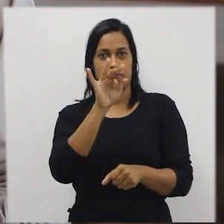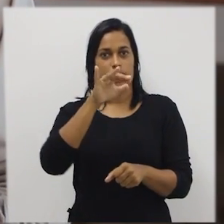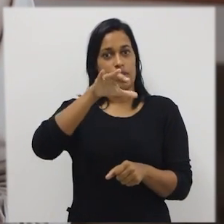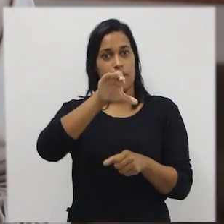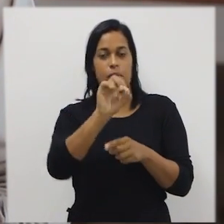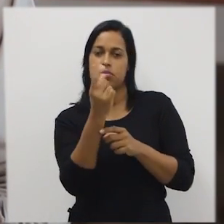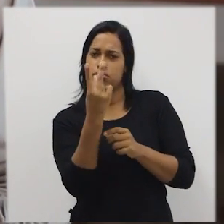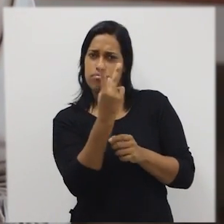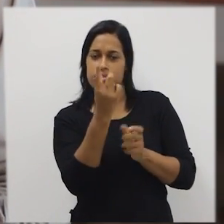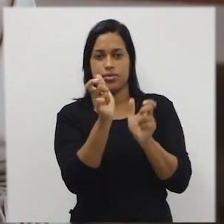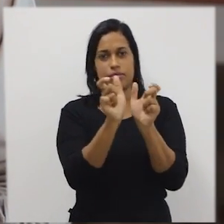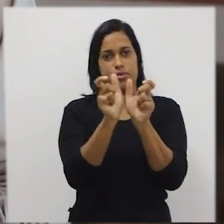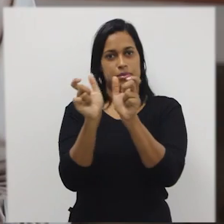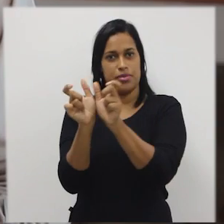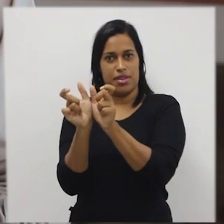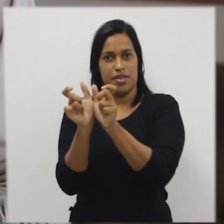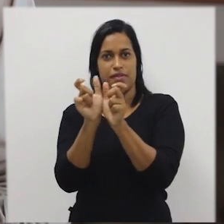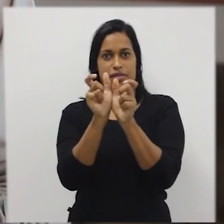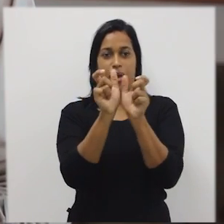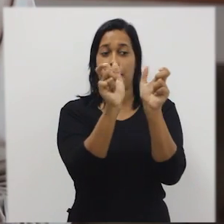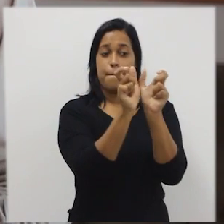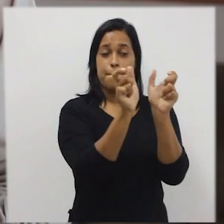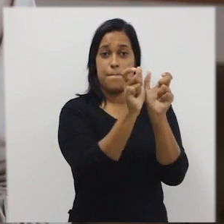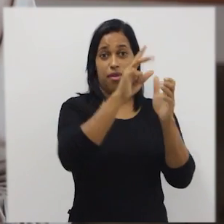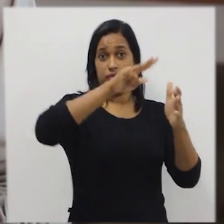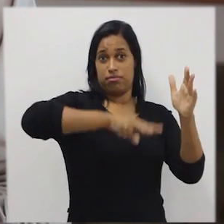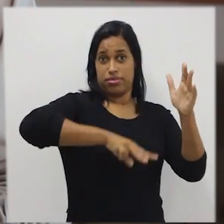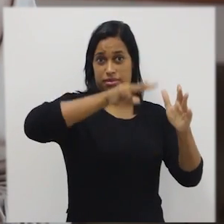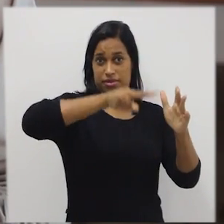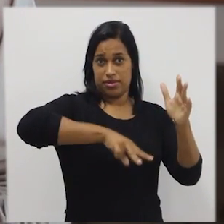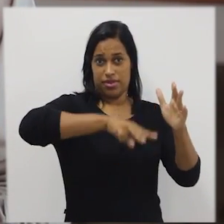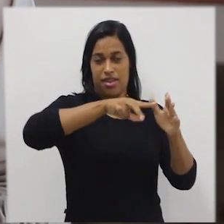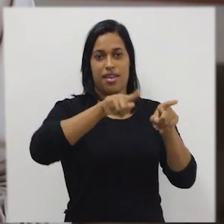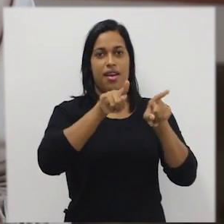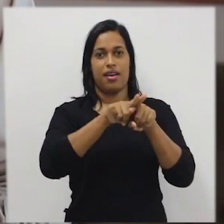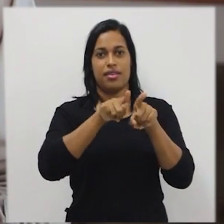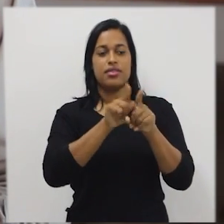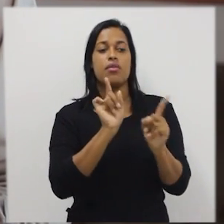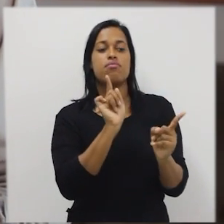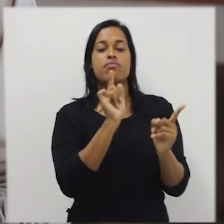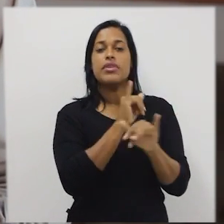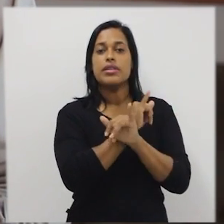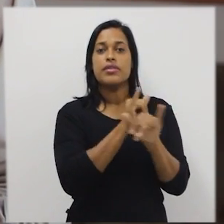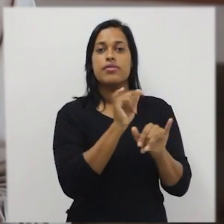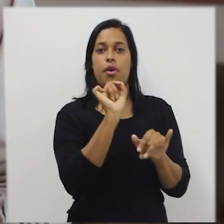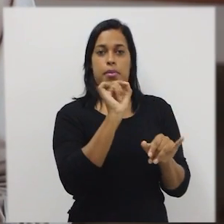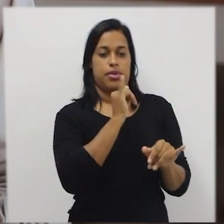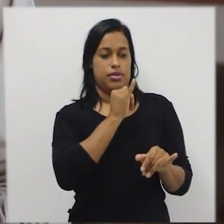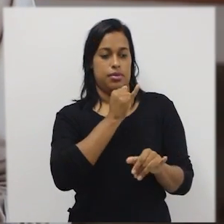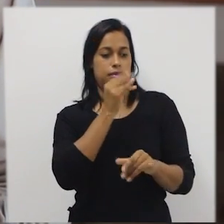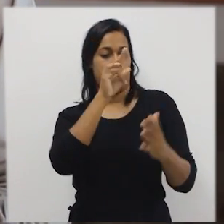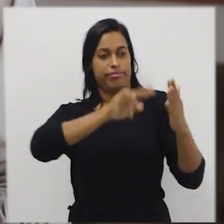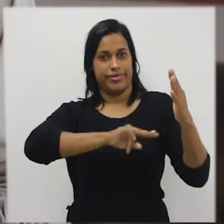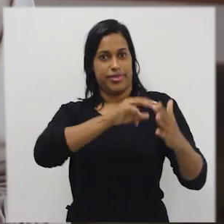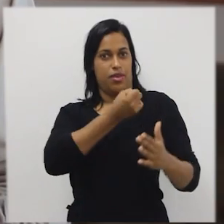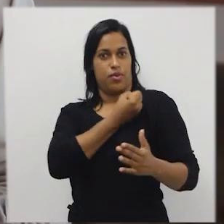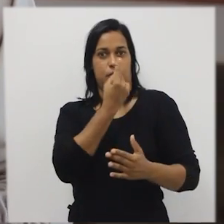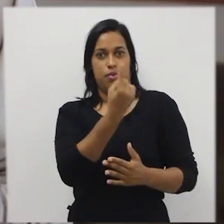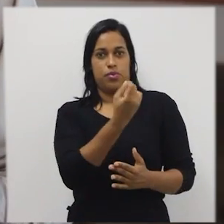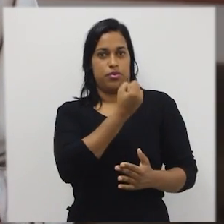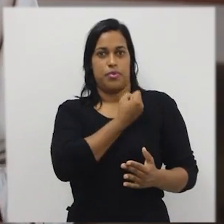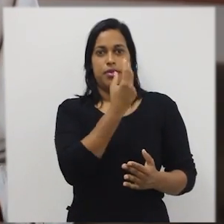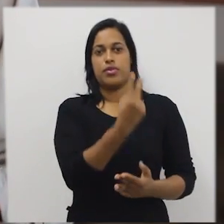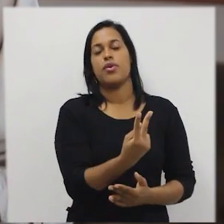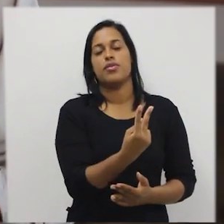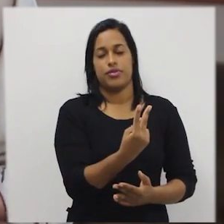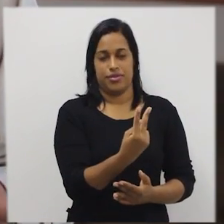duas palavras. Aqui é a palavra leia, que indica o quê? Leia o número 1, leia o número 2.